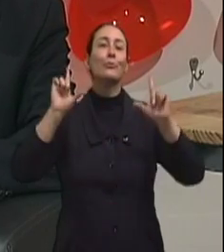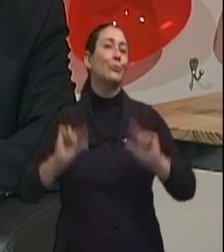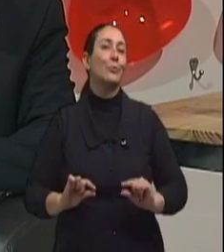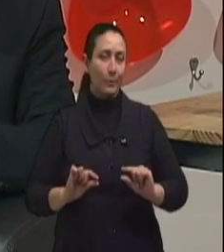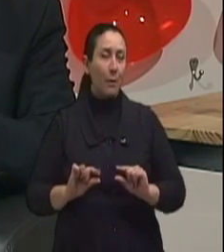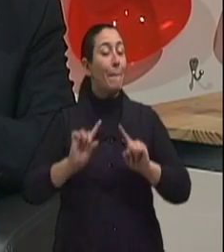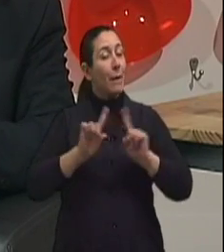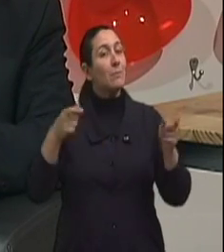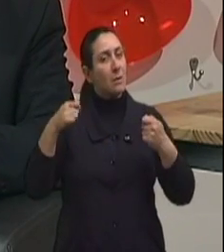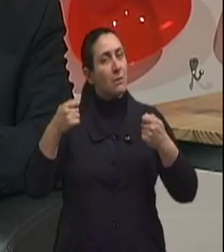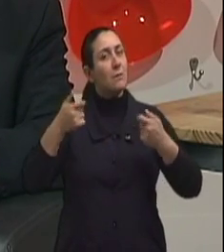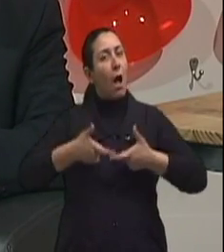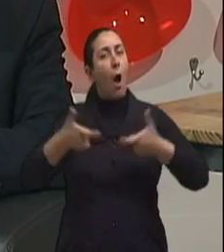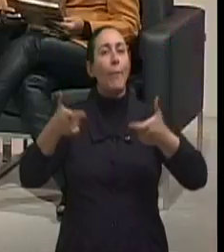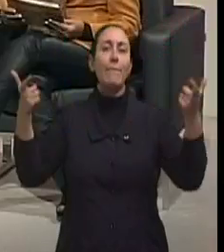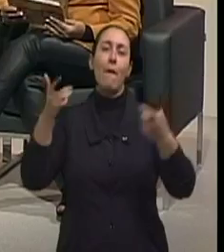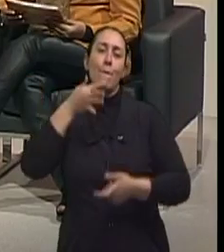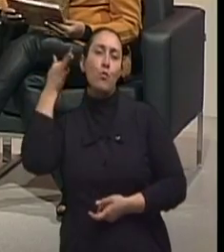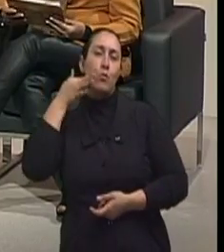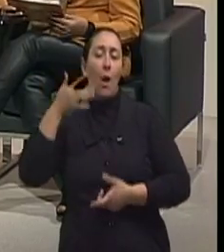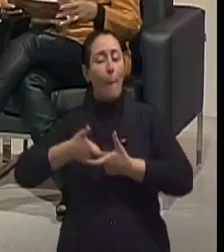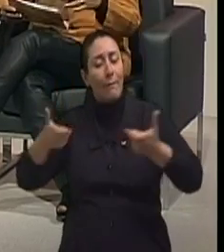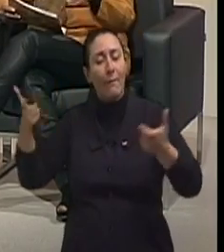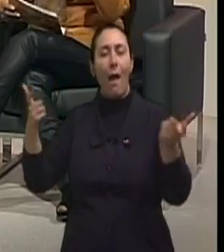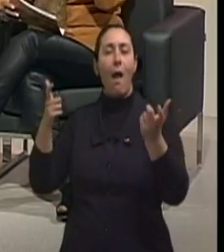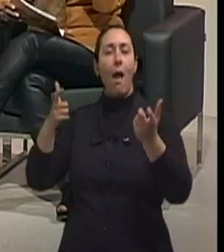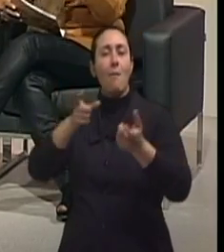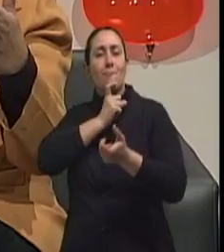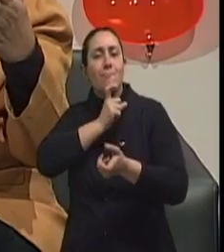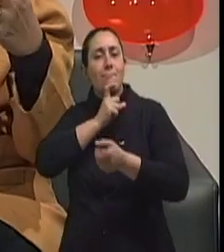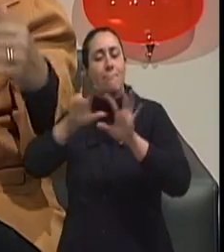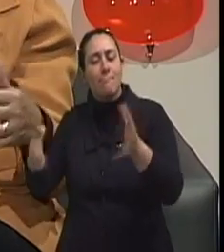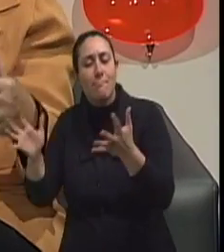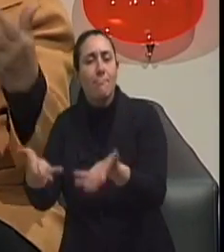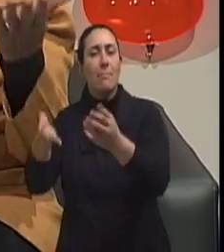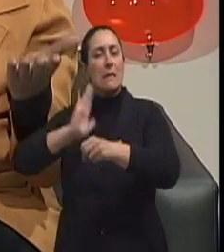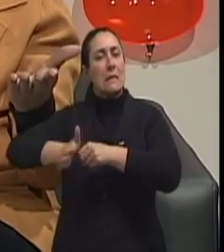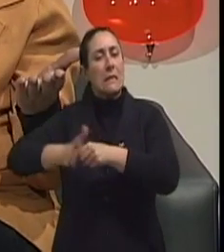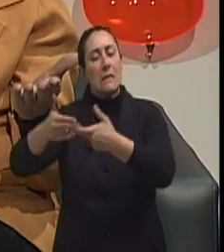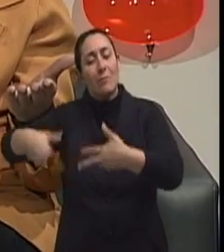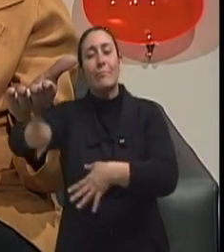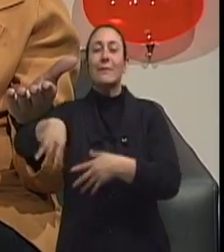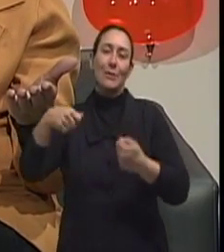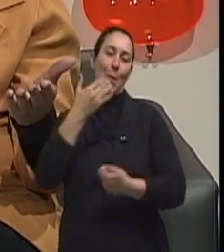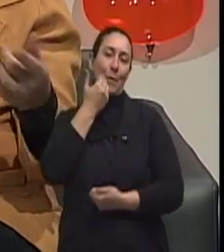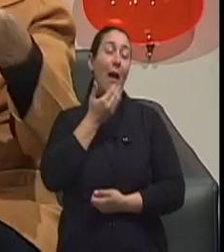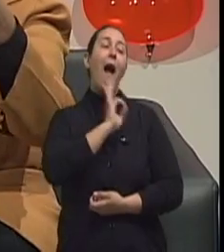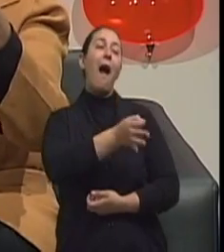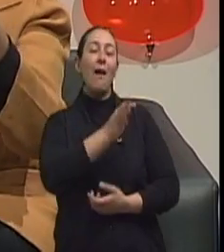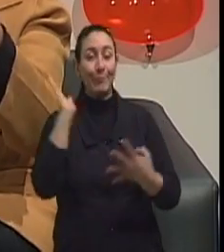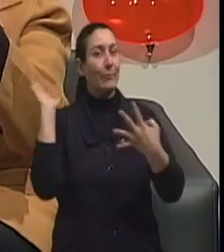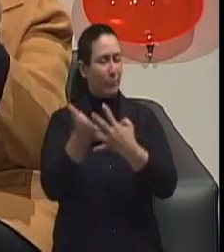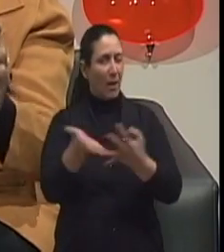aumentar frutas e verduras. Ah, ok. Vou falar de uma forma positiva, aumentar frutas e verduras. E assim nós vamos ao nosso intervalo,